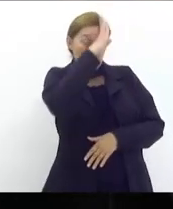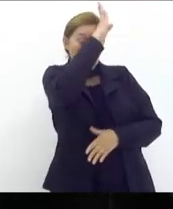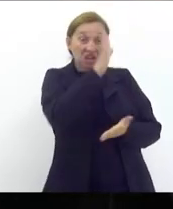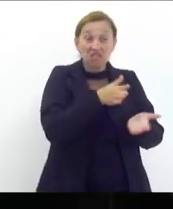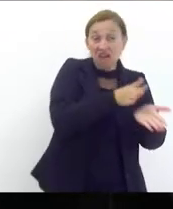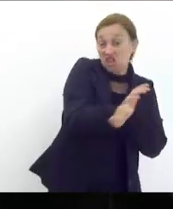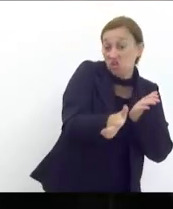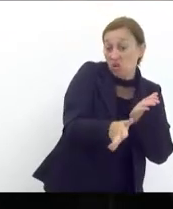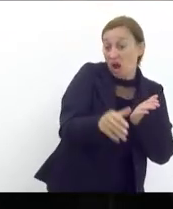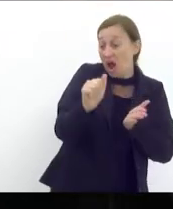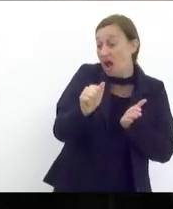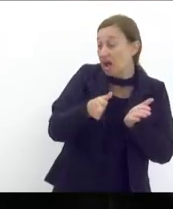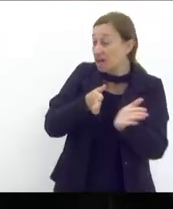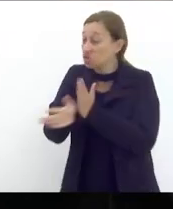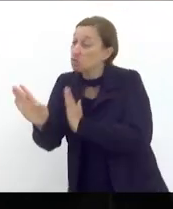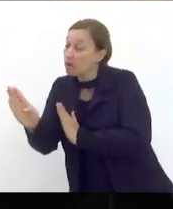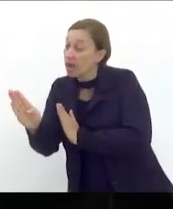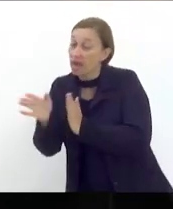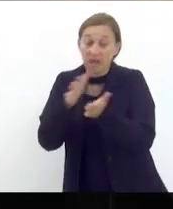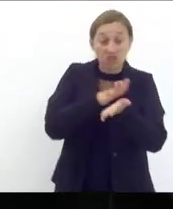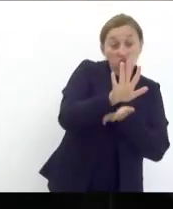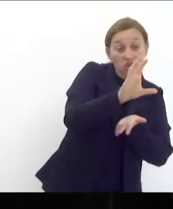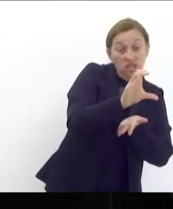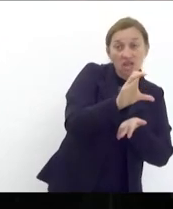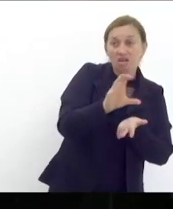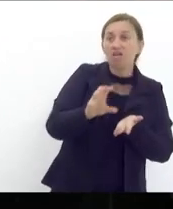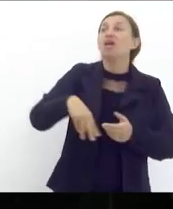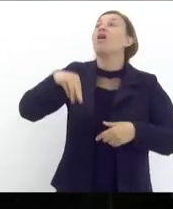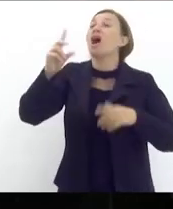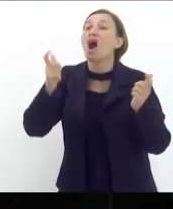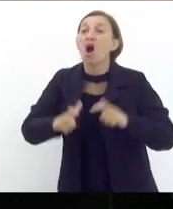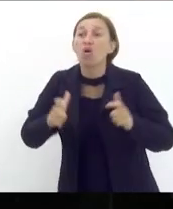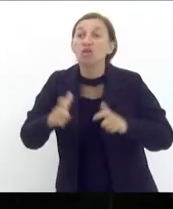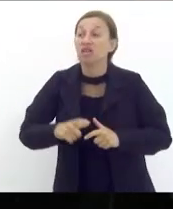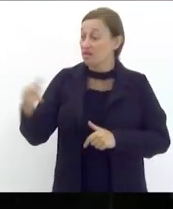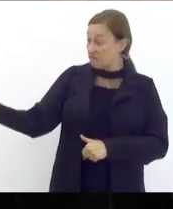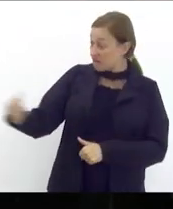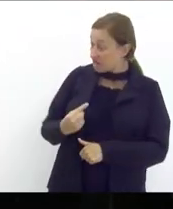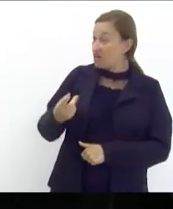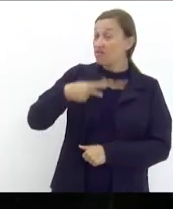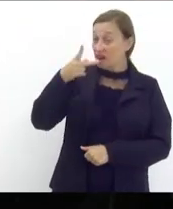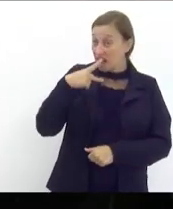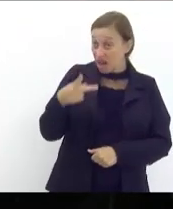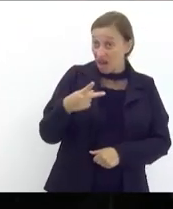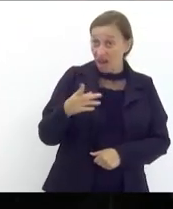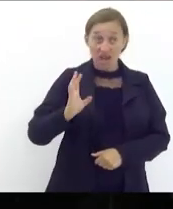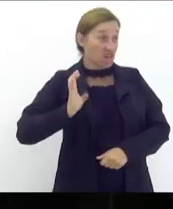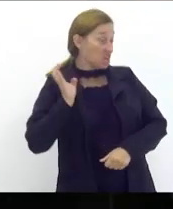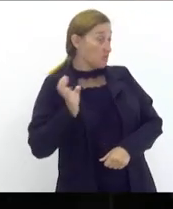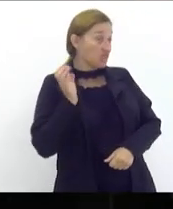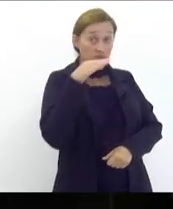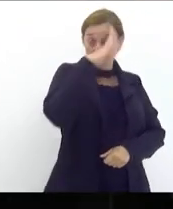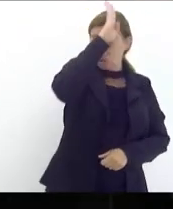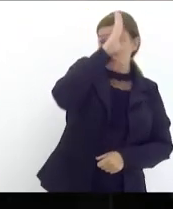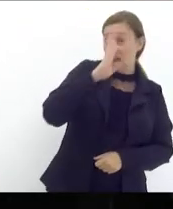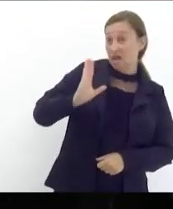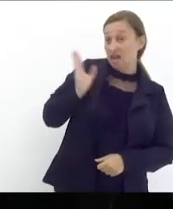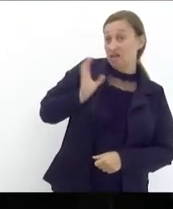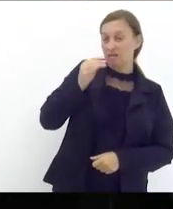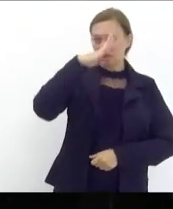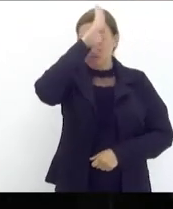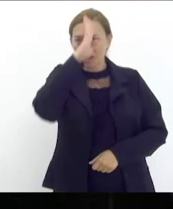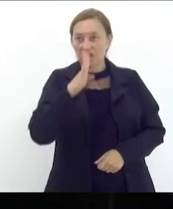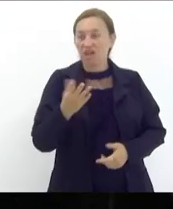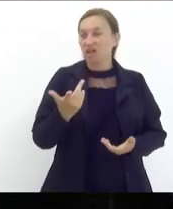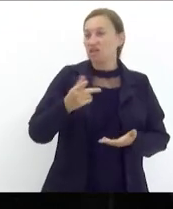isso que bolsonaro faz aquilo cadê cadê vem falar de enriquecimento de bolsonaro bolsonaro tem imposto de renda de